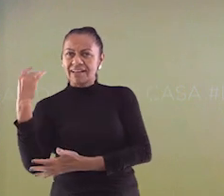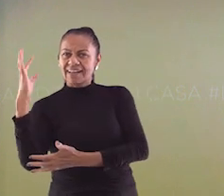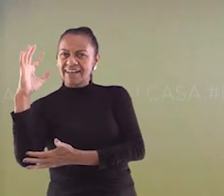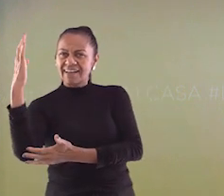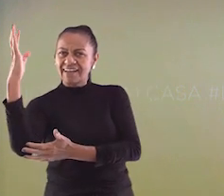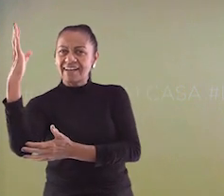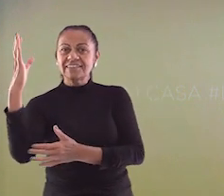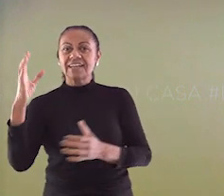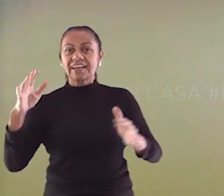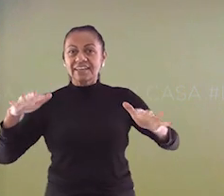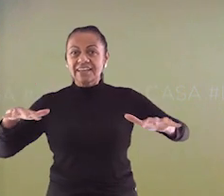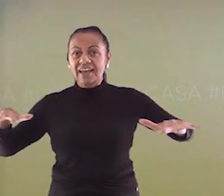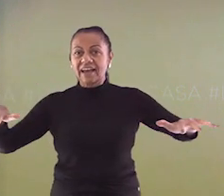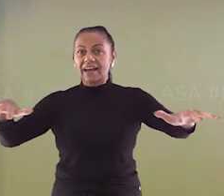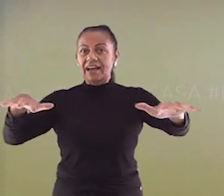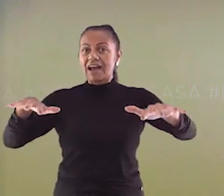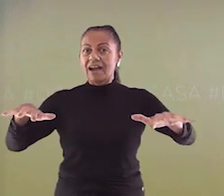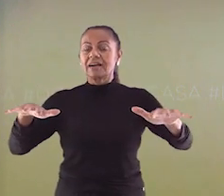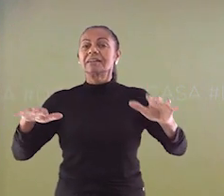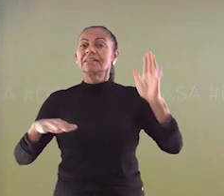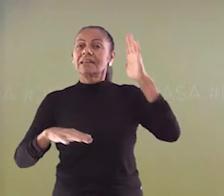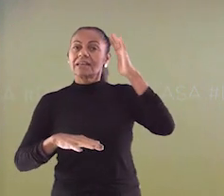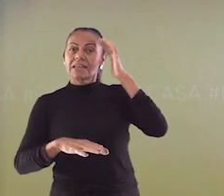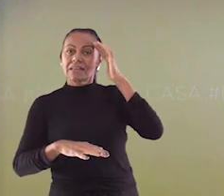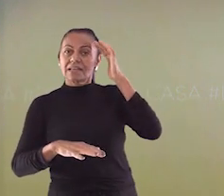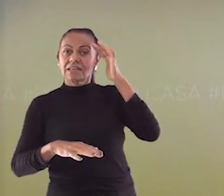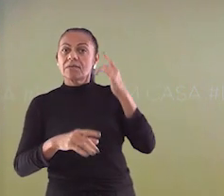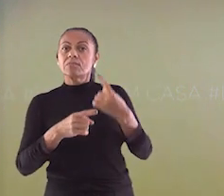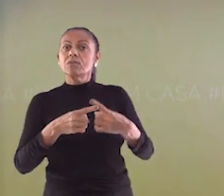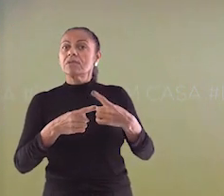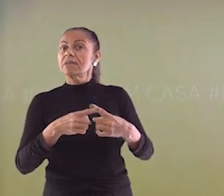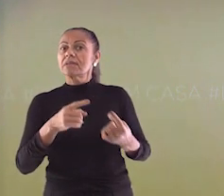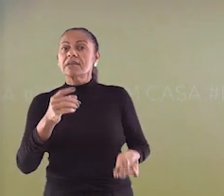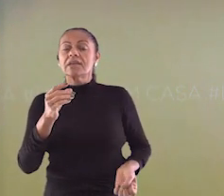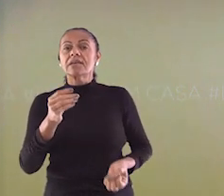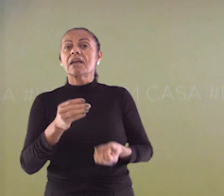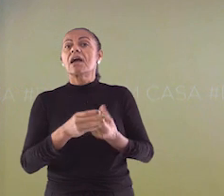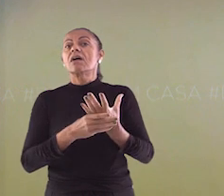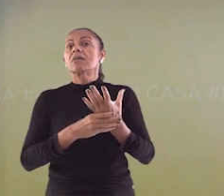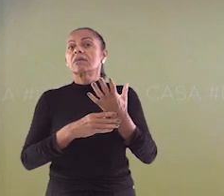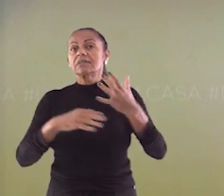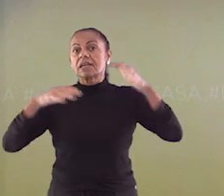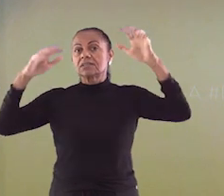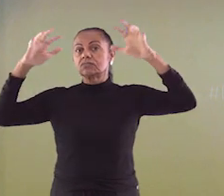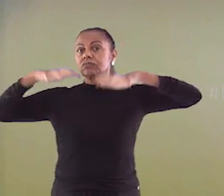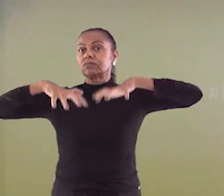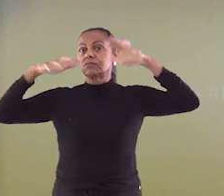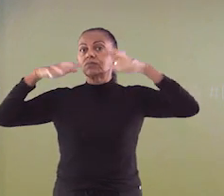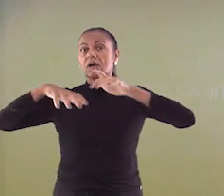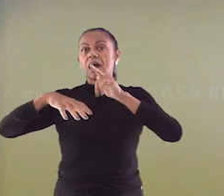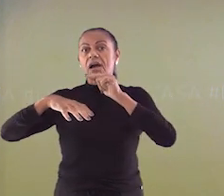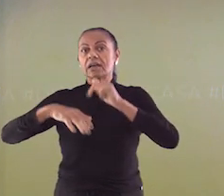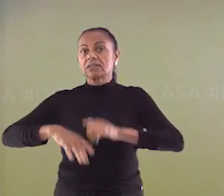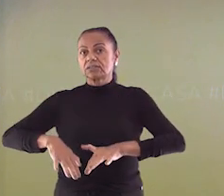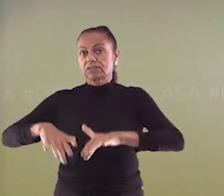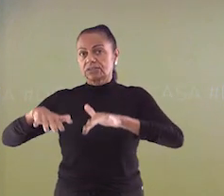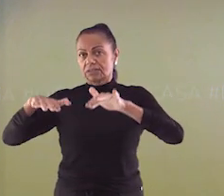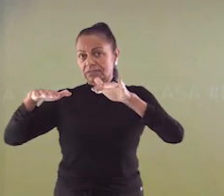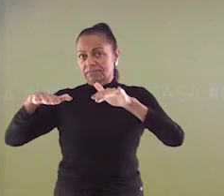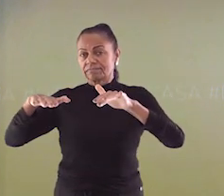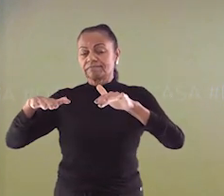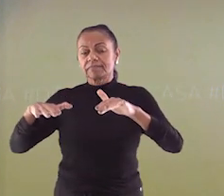é muito importante conhecê-las para compreender as causas das enchentes e em uma determinada região.